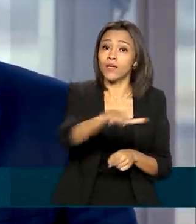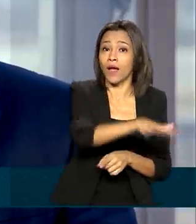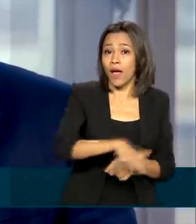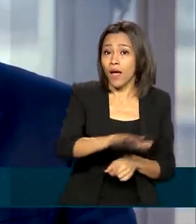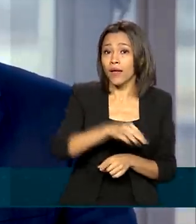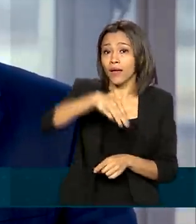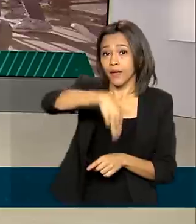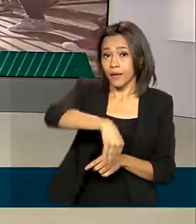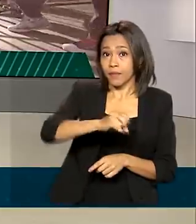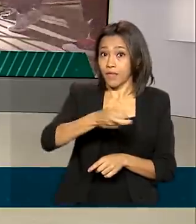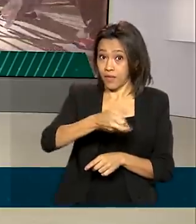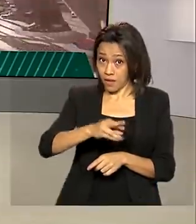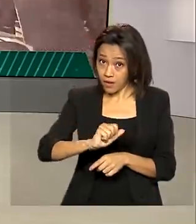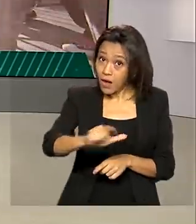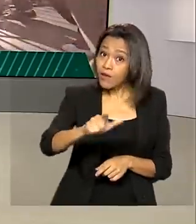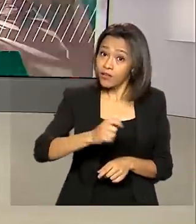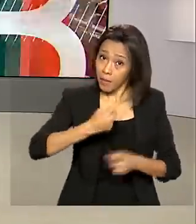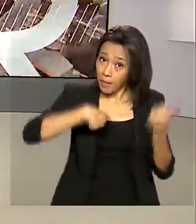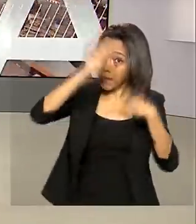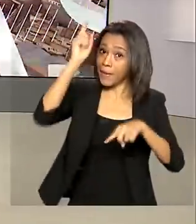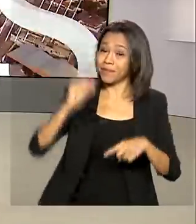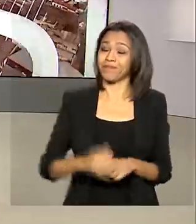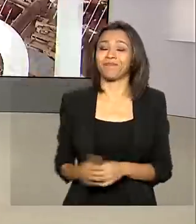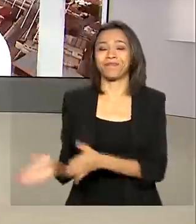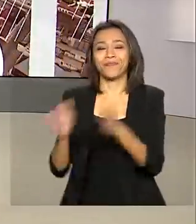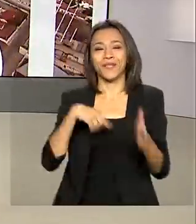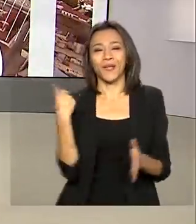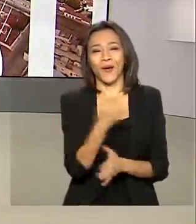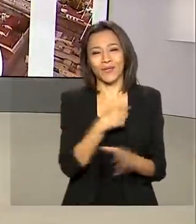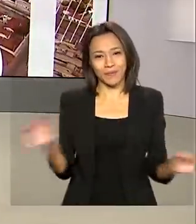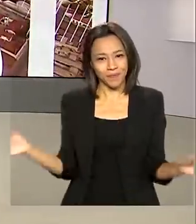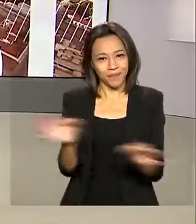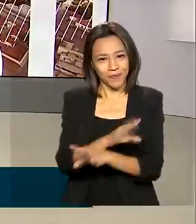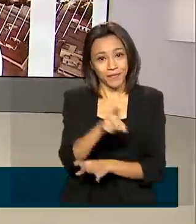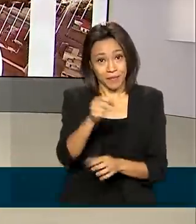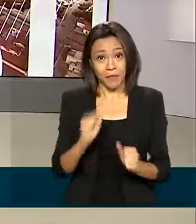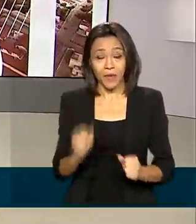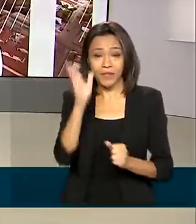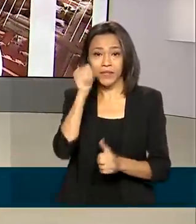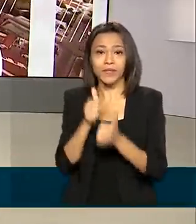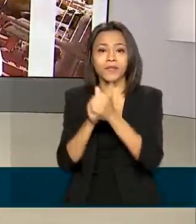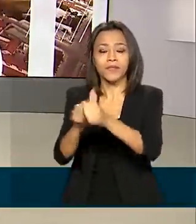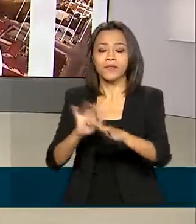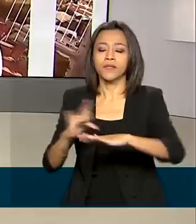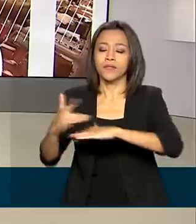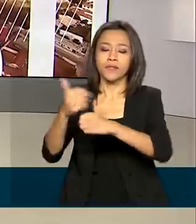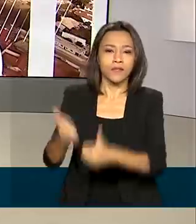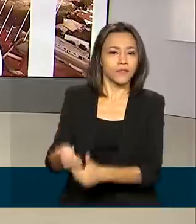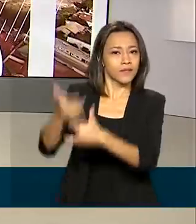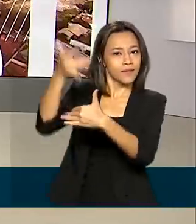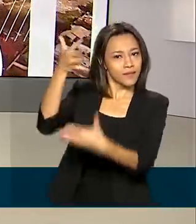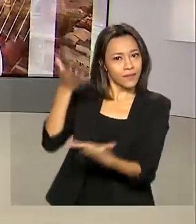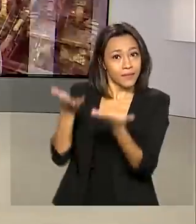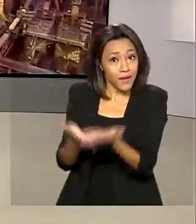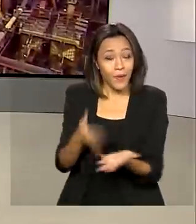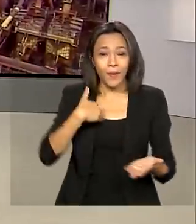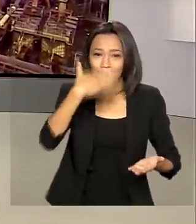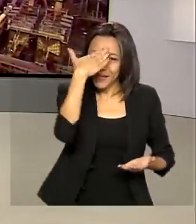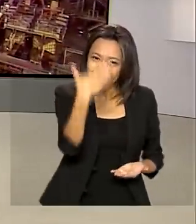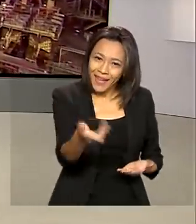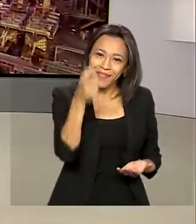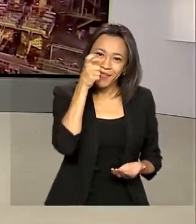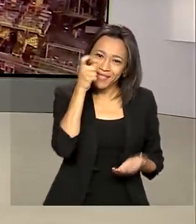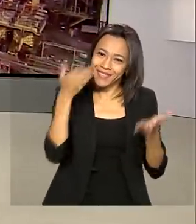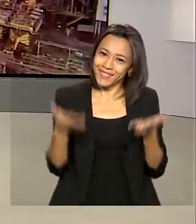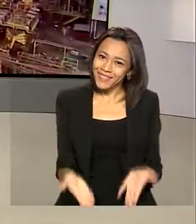resultado no primeiro semestre. O Brasil em Dia termina aqui. Você pode nos acompanhar também pelas redes sociais. Obrigada pela sua